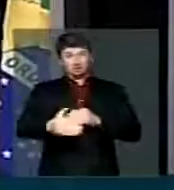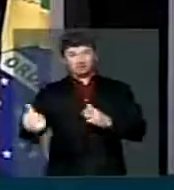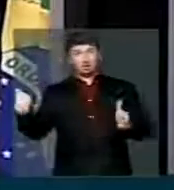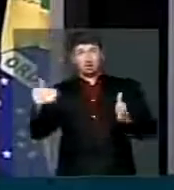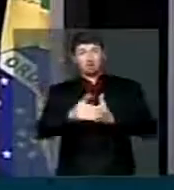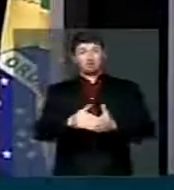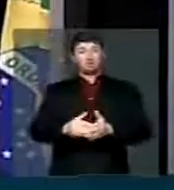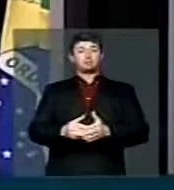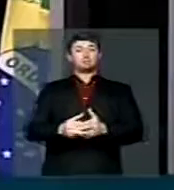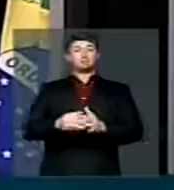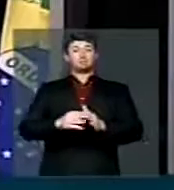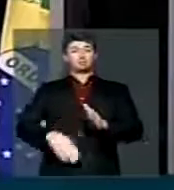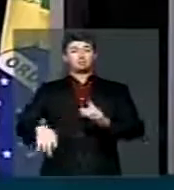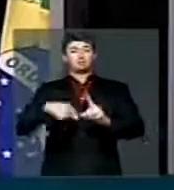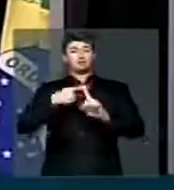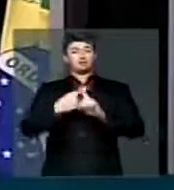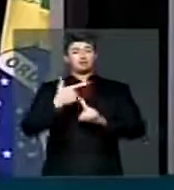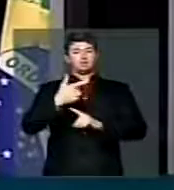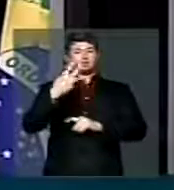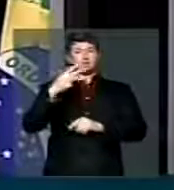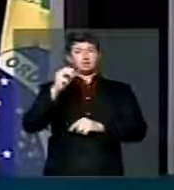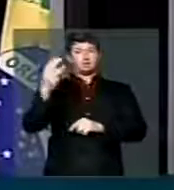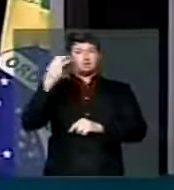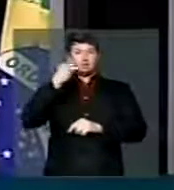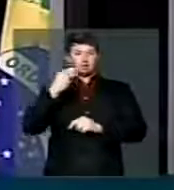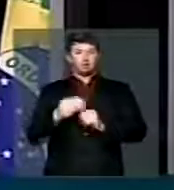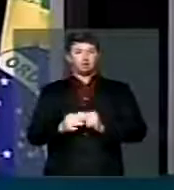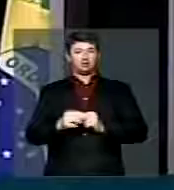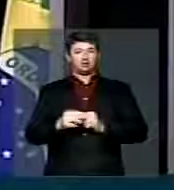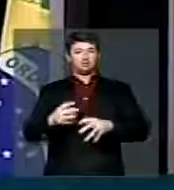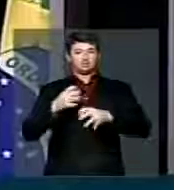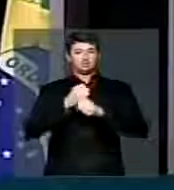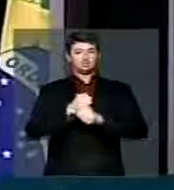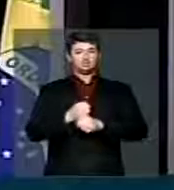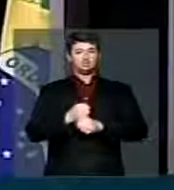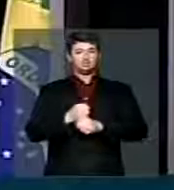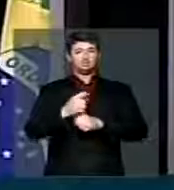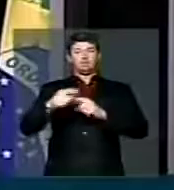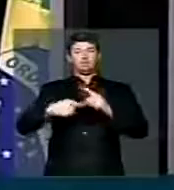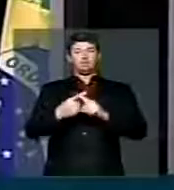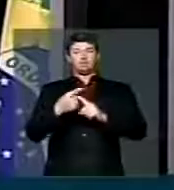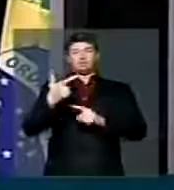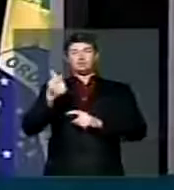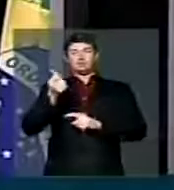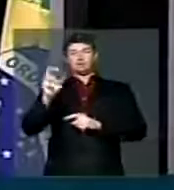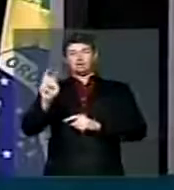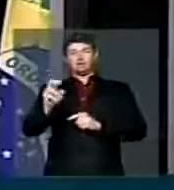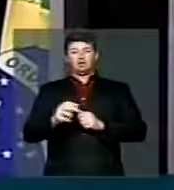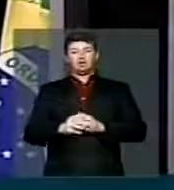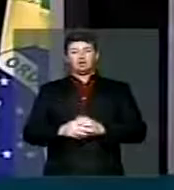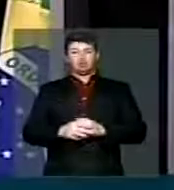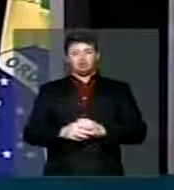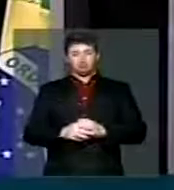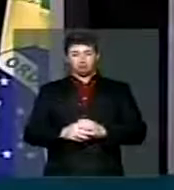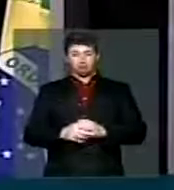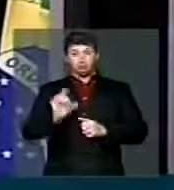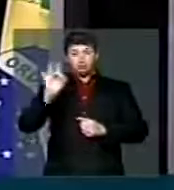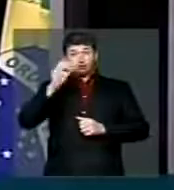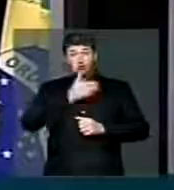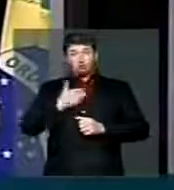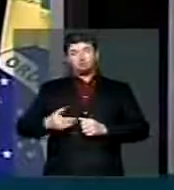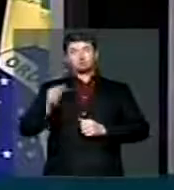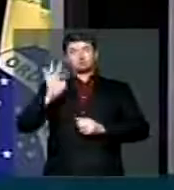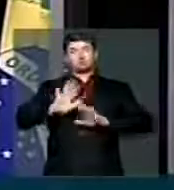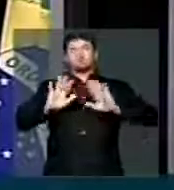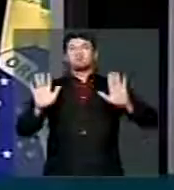terminar em adicional de 230 bilhões, somando 1,265 só do governo